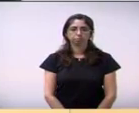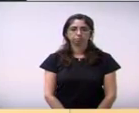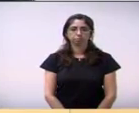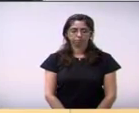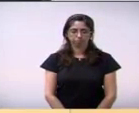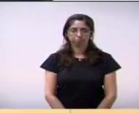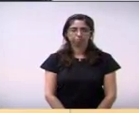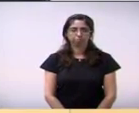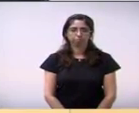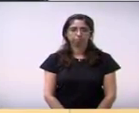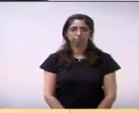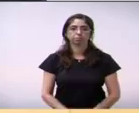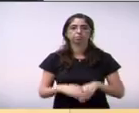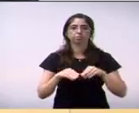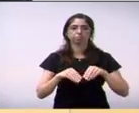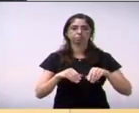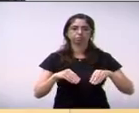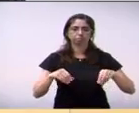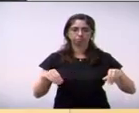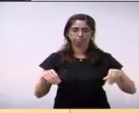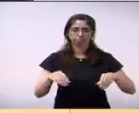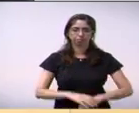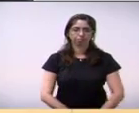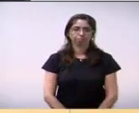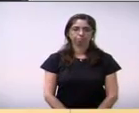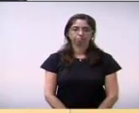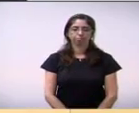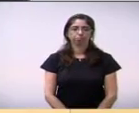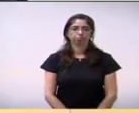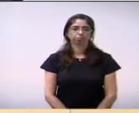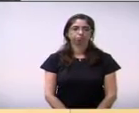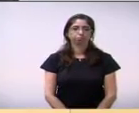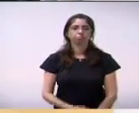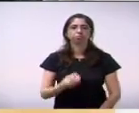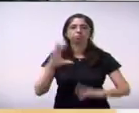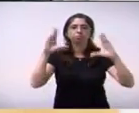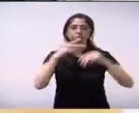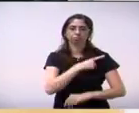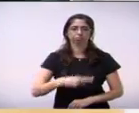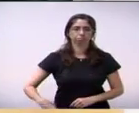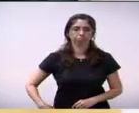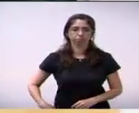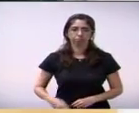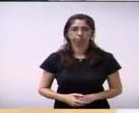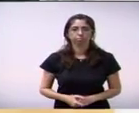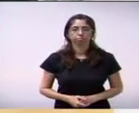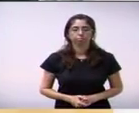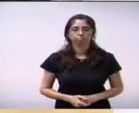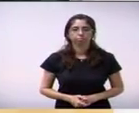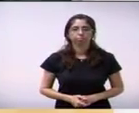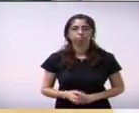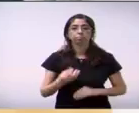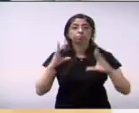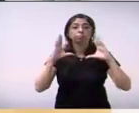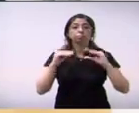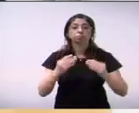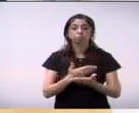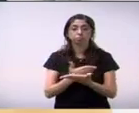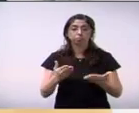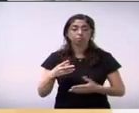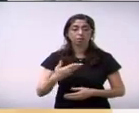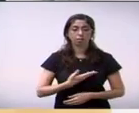com a palavra o vereador Danilo Barros boa noite senhor presidente boa noite aos demais